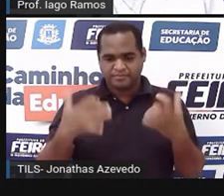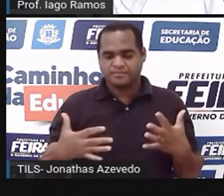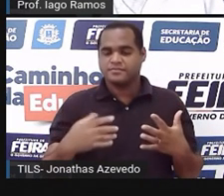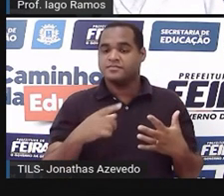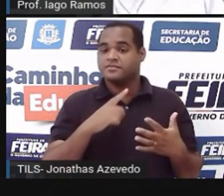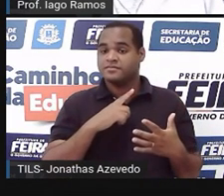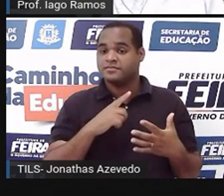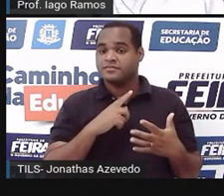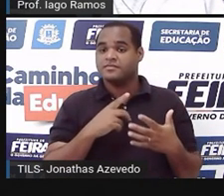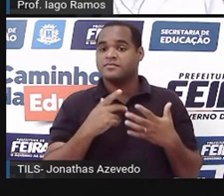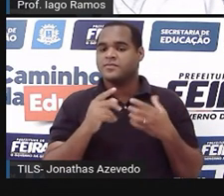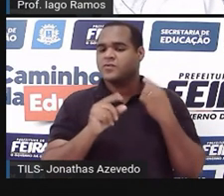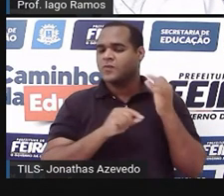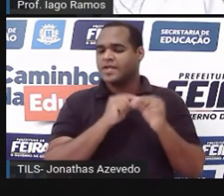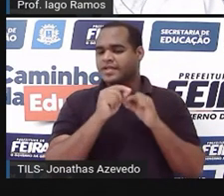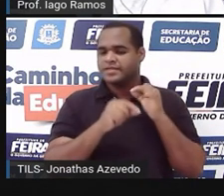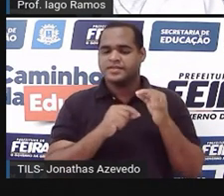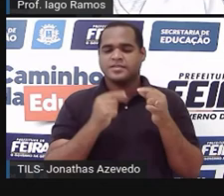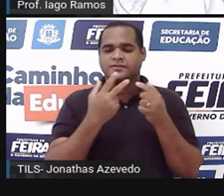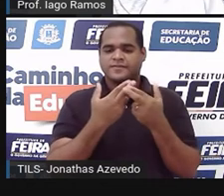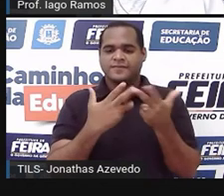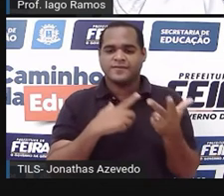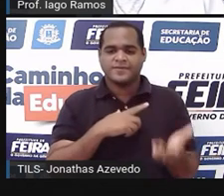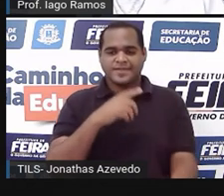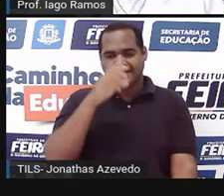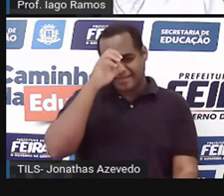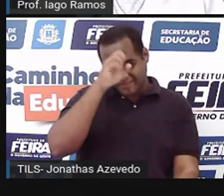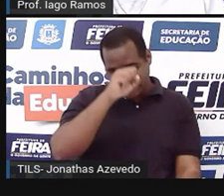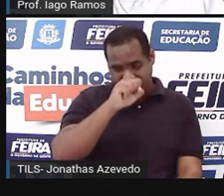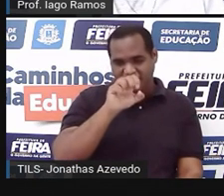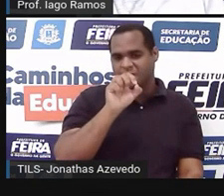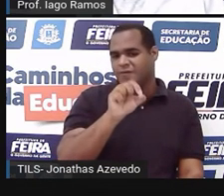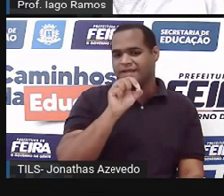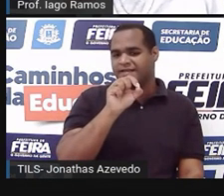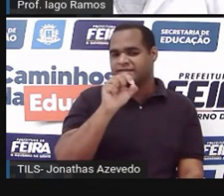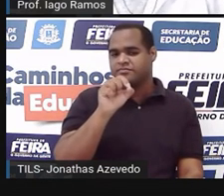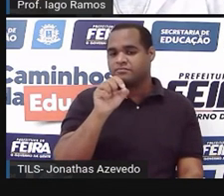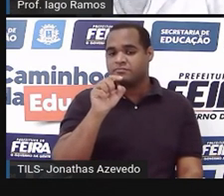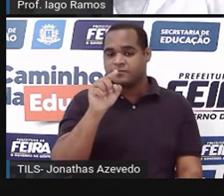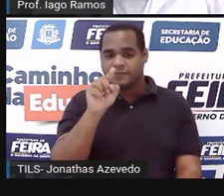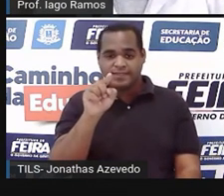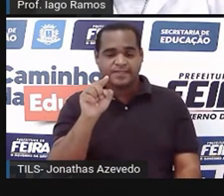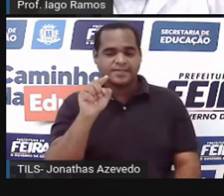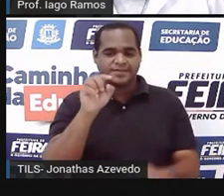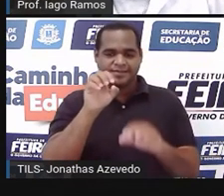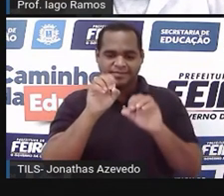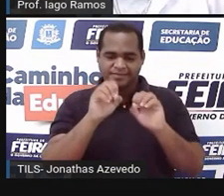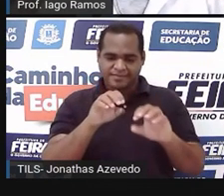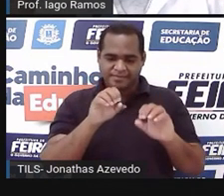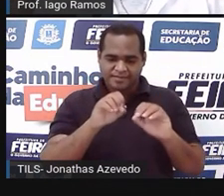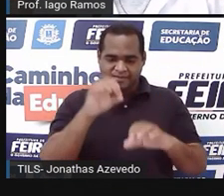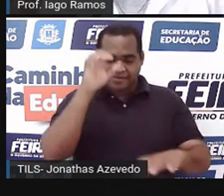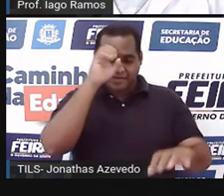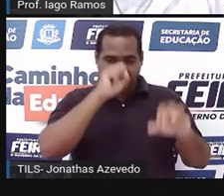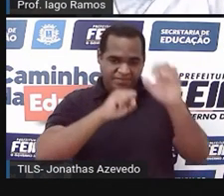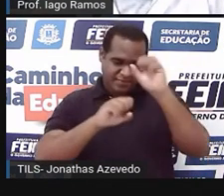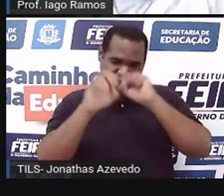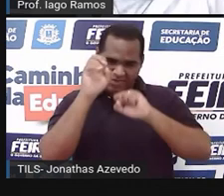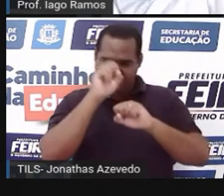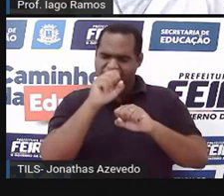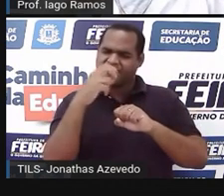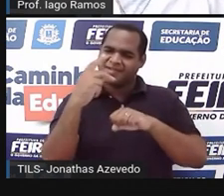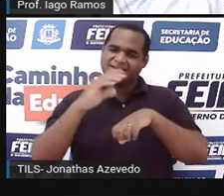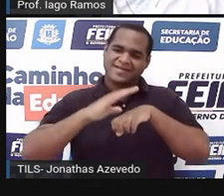sobre o que você aprendeu nessa aula tá bom? mas é você escrevendo para você mesmo para você mesmo